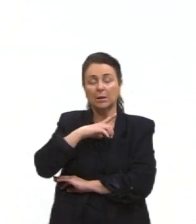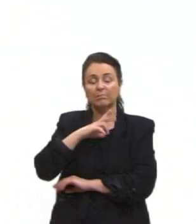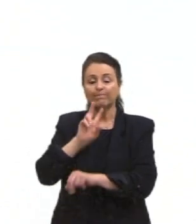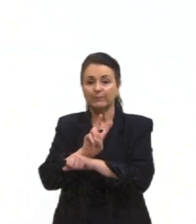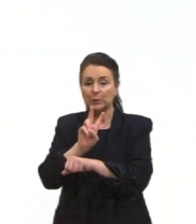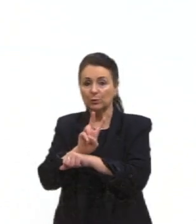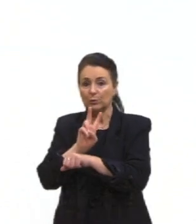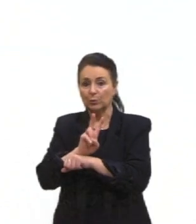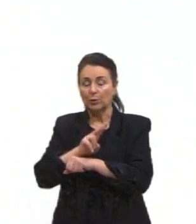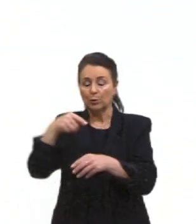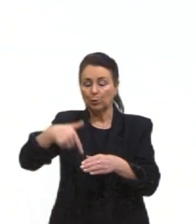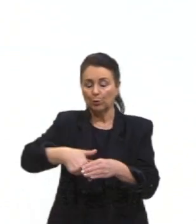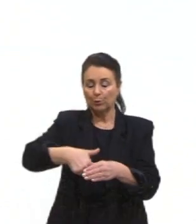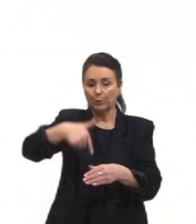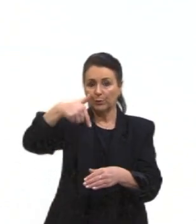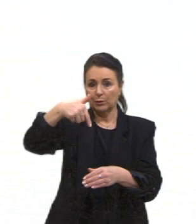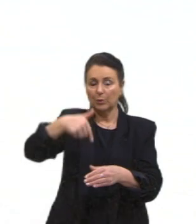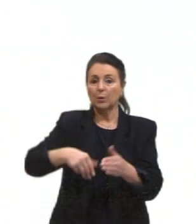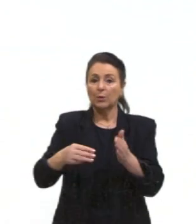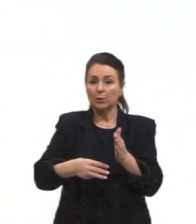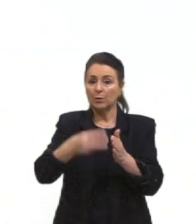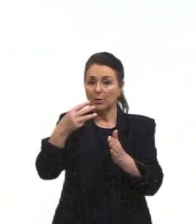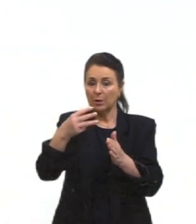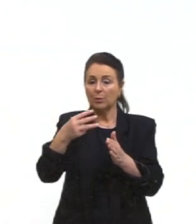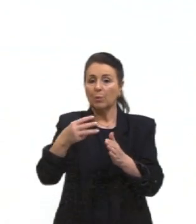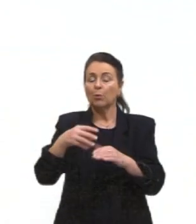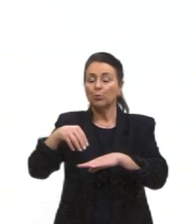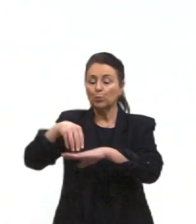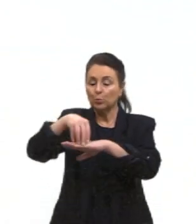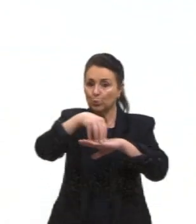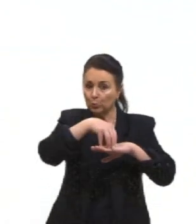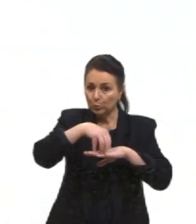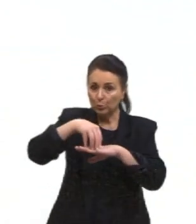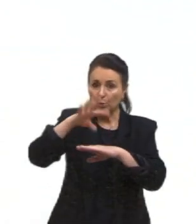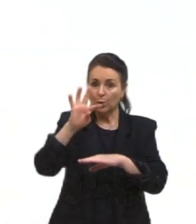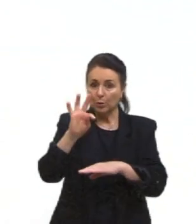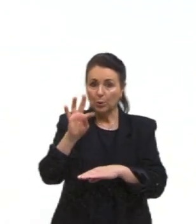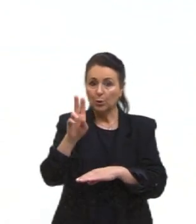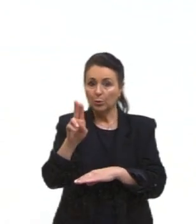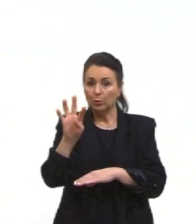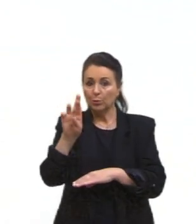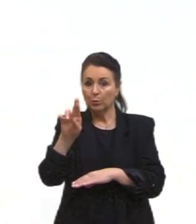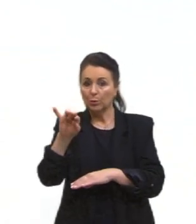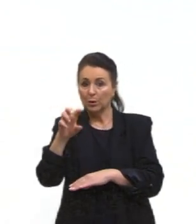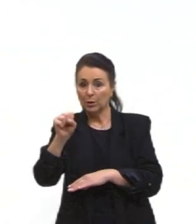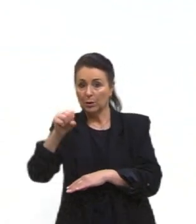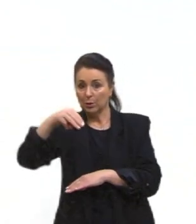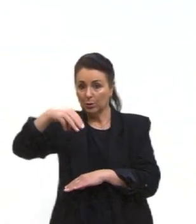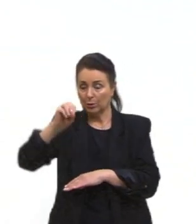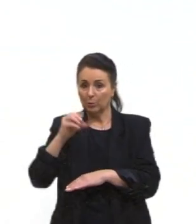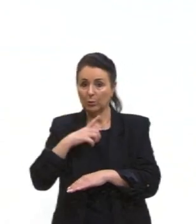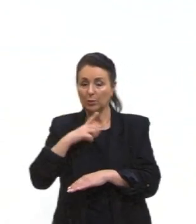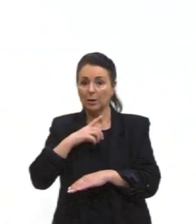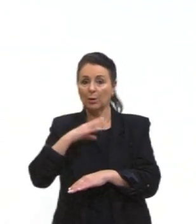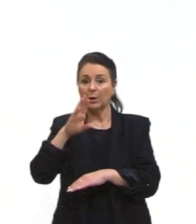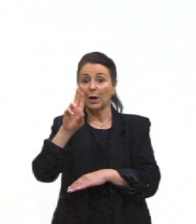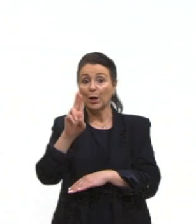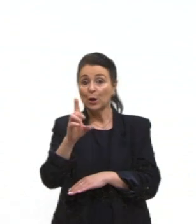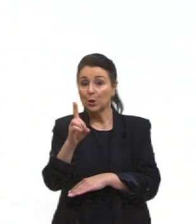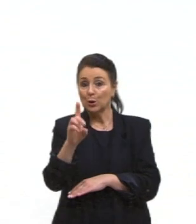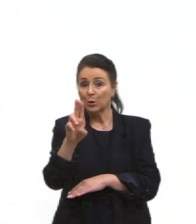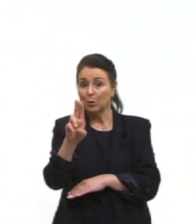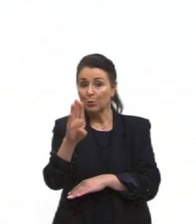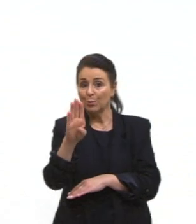do petróleo. E o terciário, muito forte, o turismo, e eu trouxe justamente isso, né. Nós temos Dubai, olha que lindo